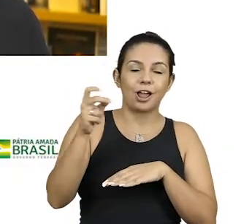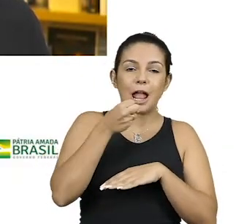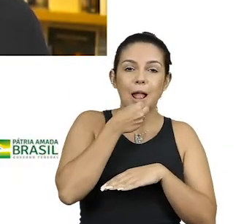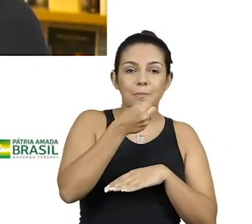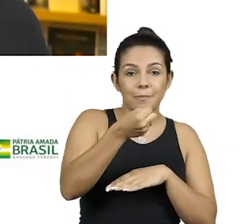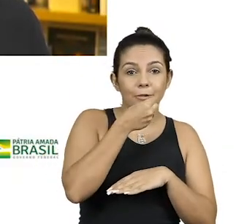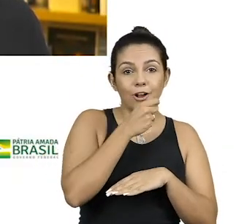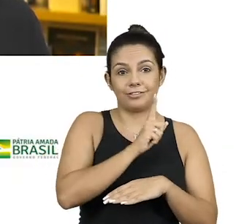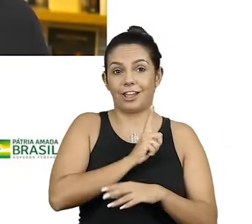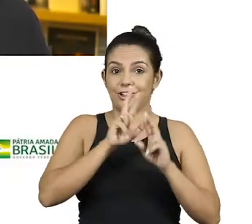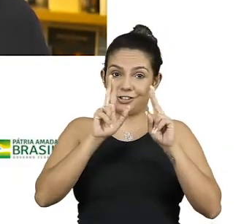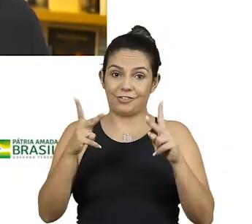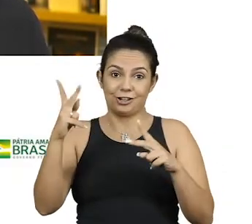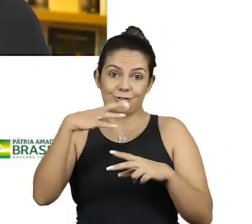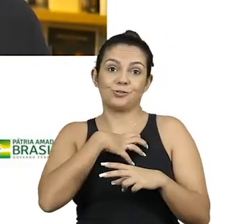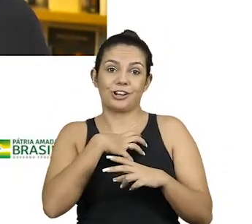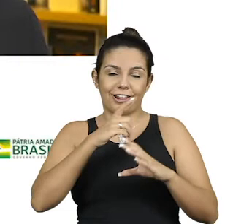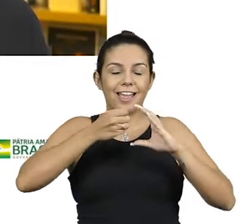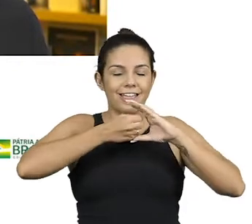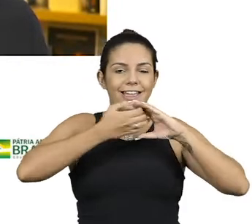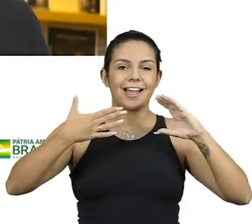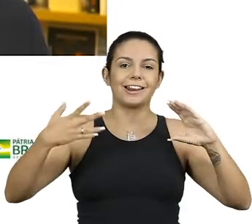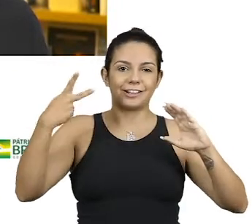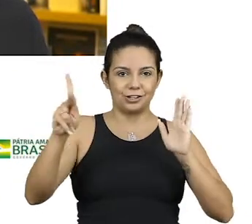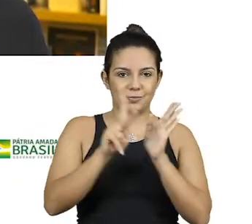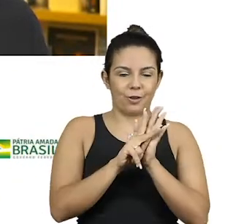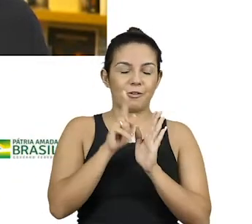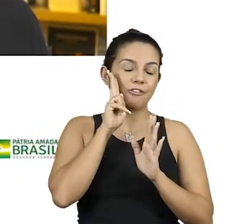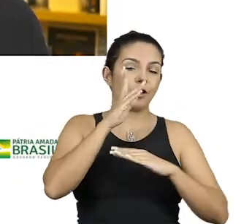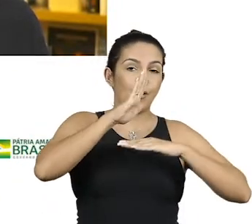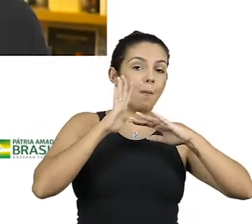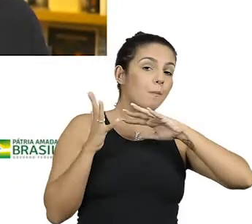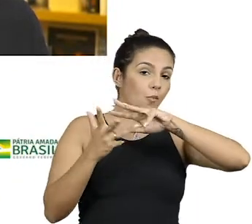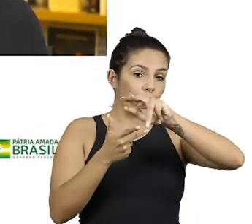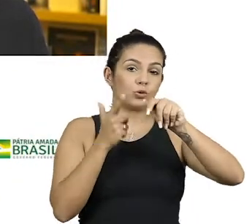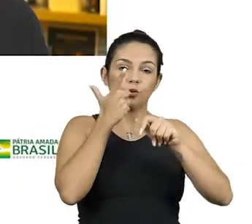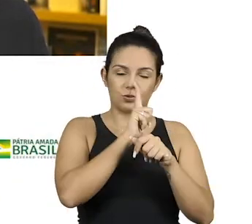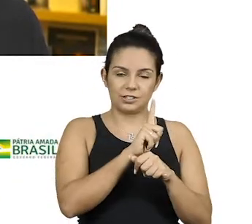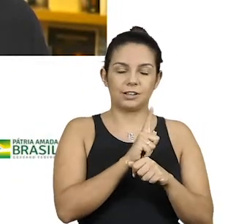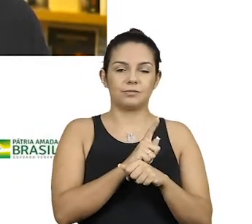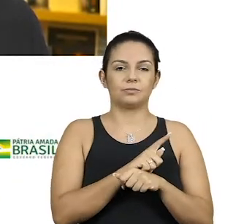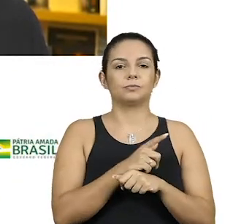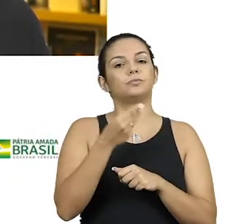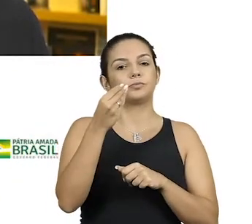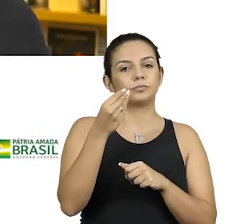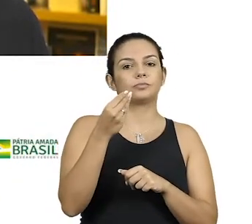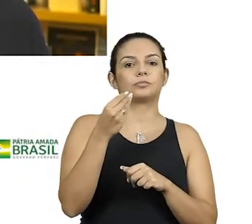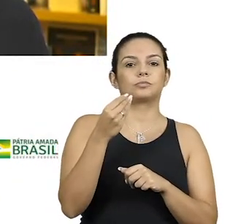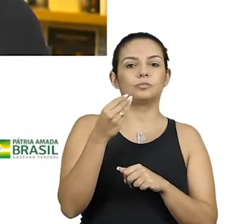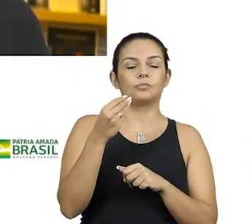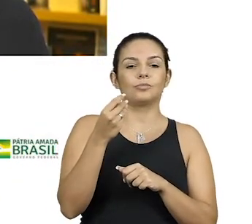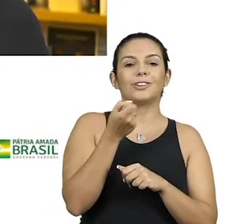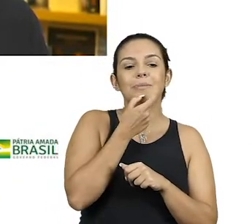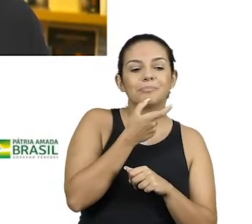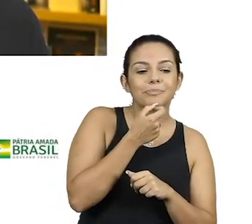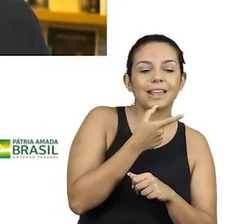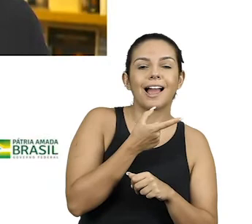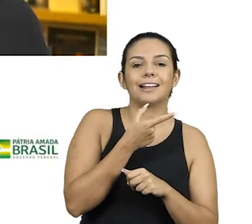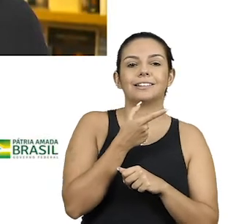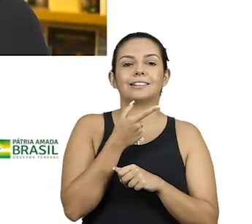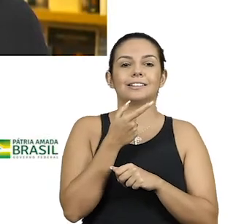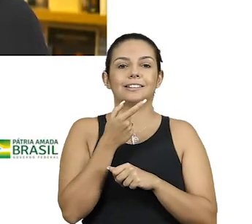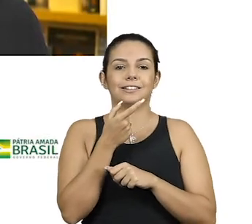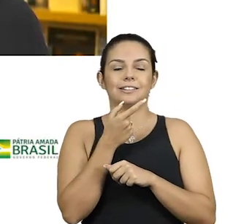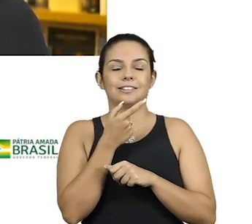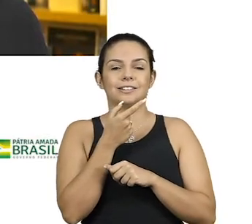do mundo mesmo que eu já vi conseguem lançar. Muitos apelam para o humor e entendem como isso